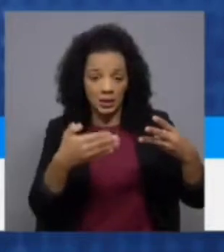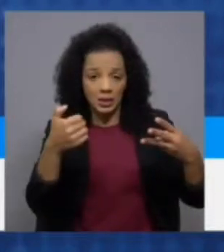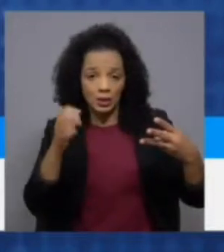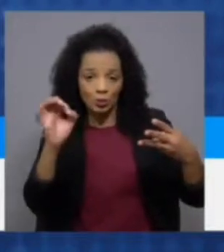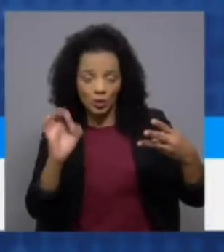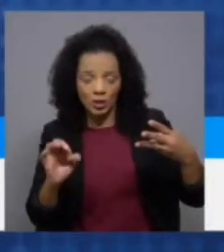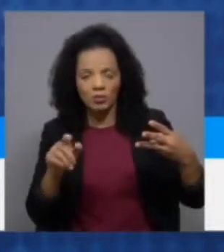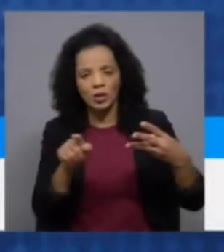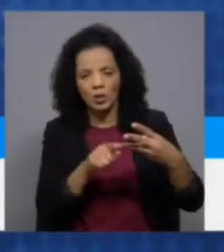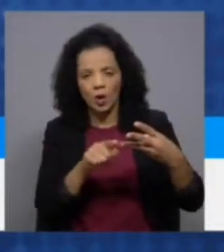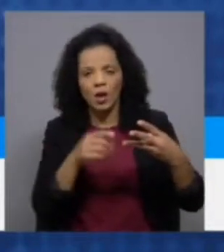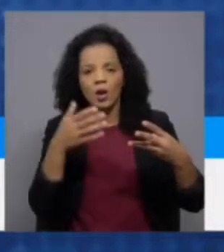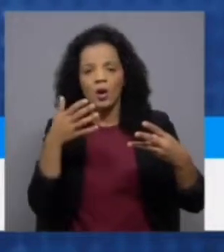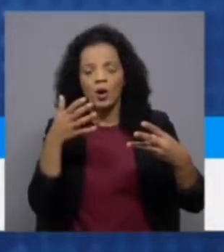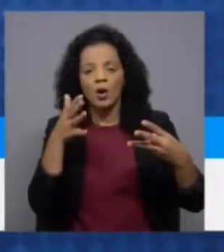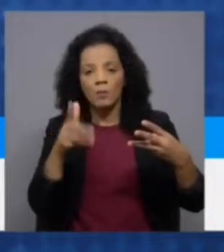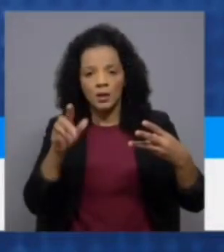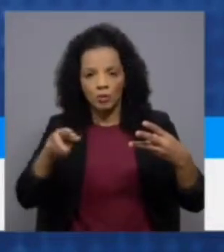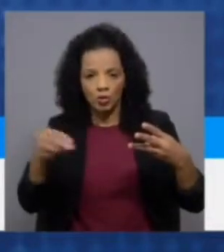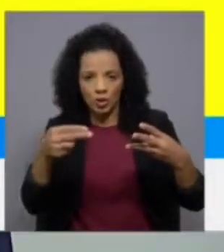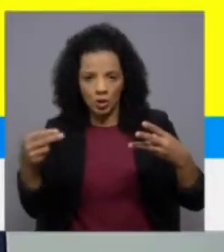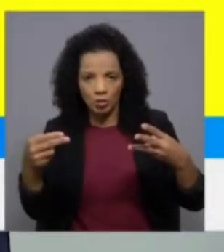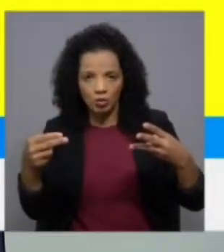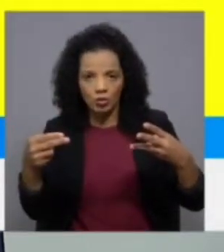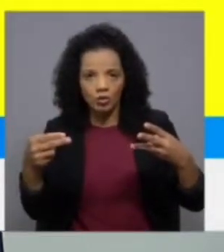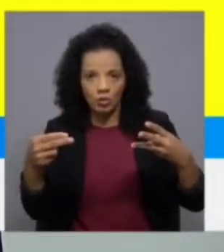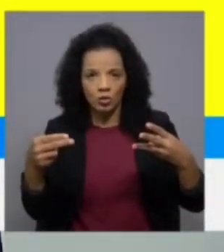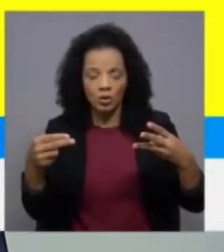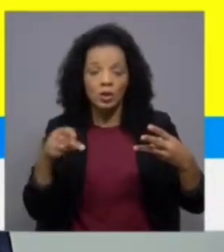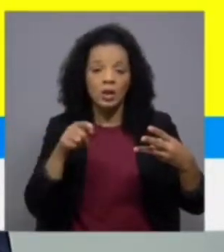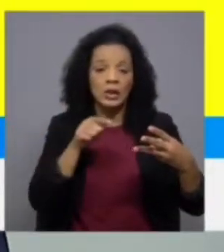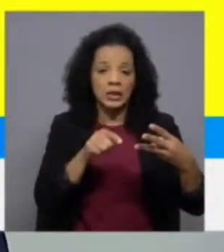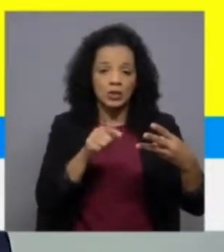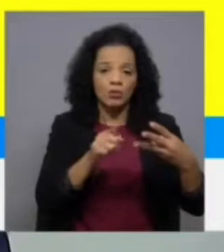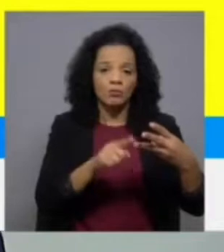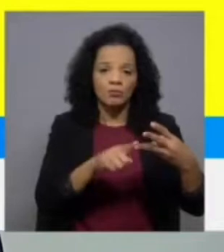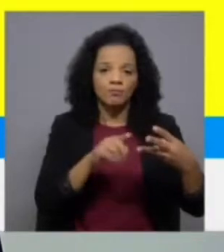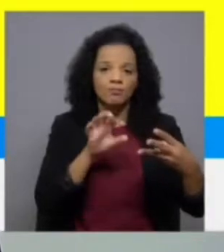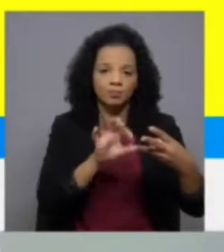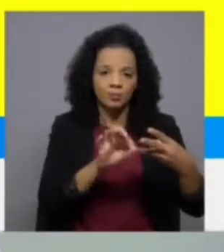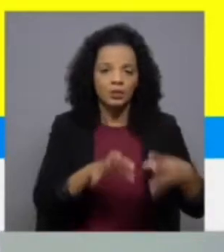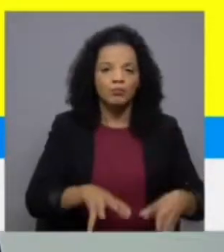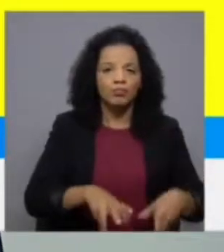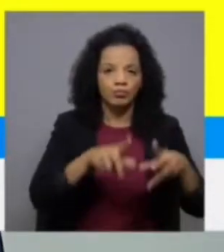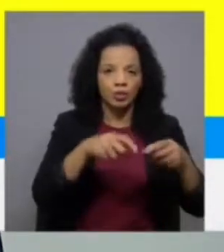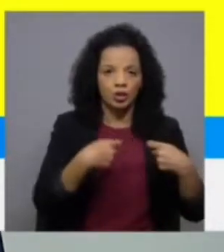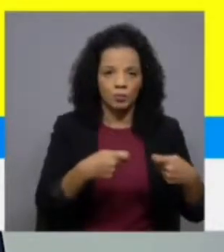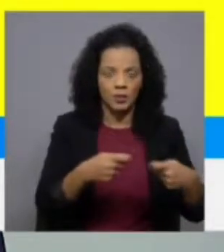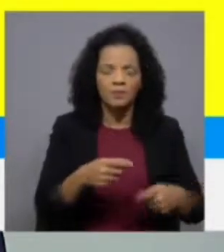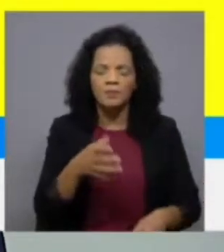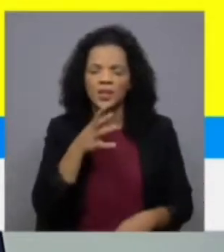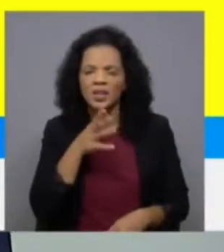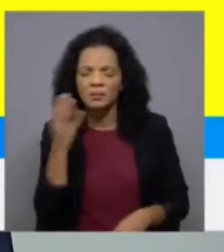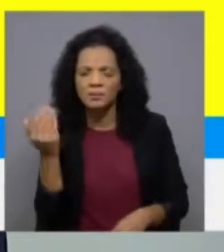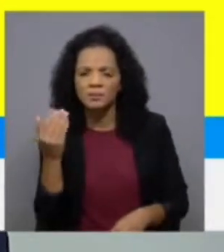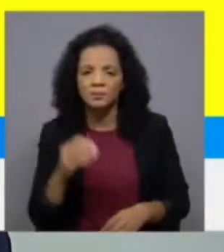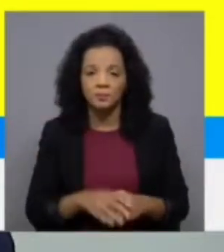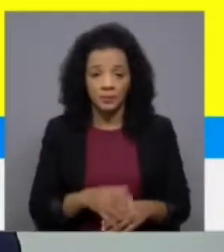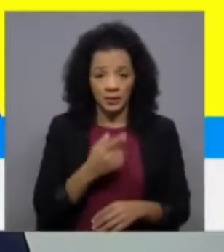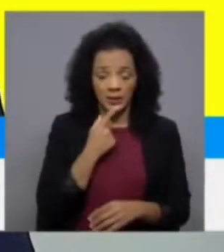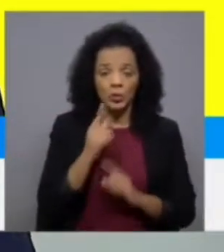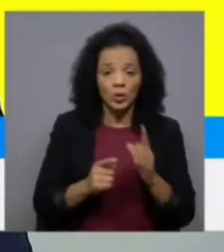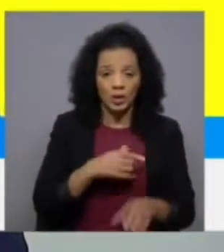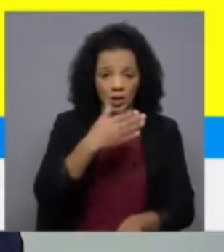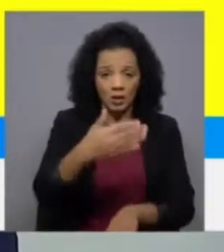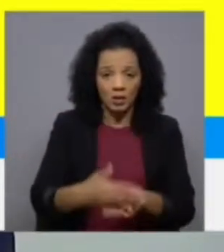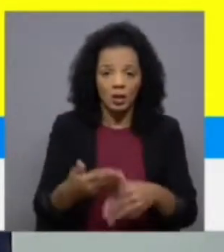.300 mil milhões de euros. Então o que está a dizer é que até agora estão a ser cobrados... Quer isso dizer então que